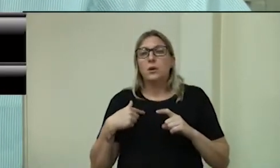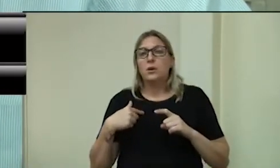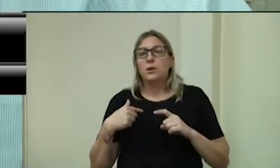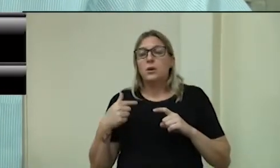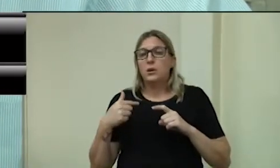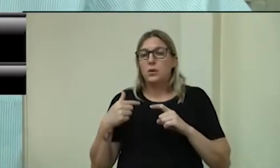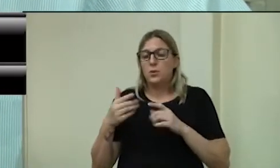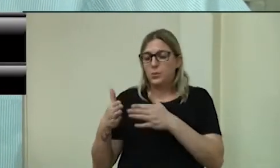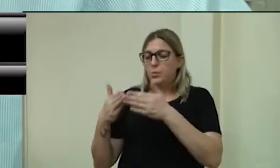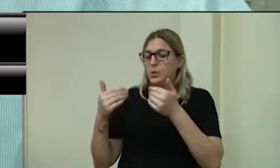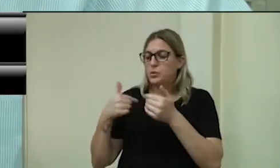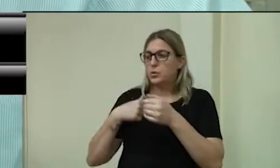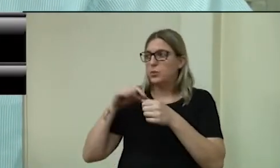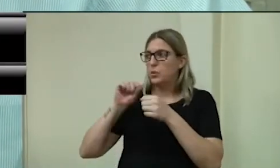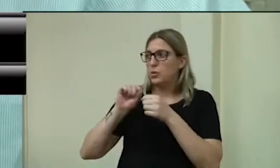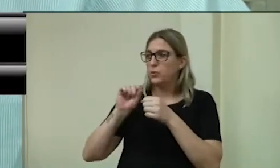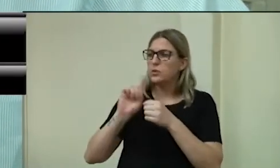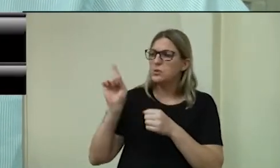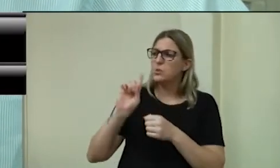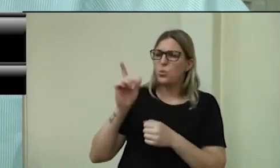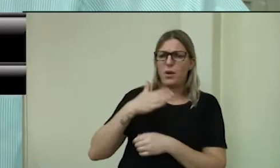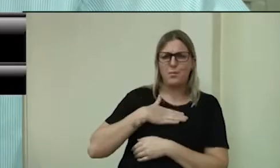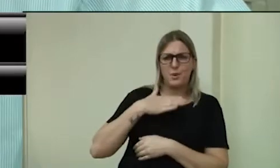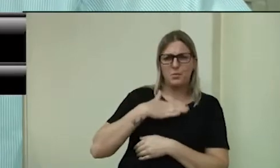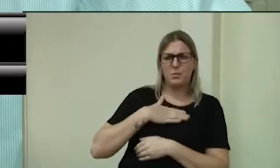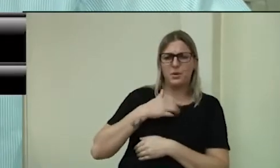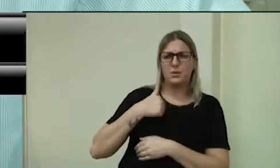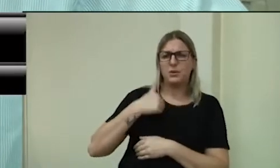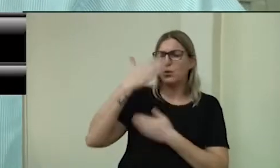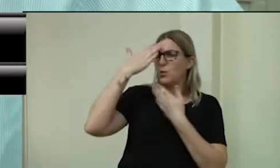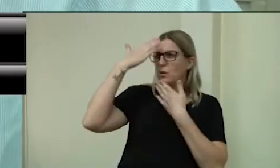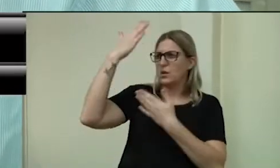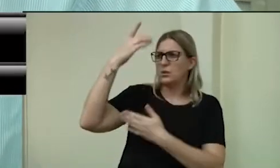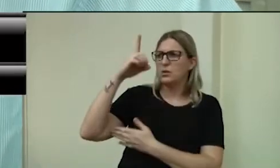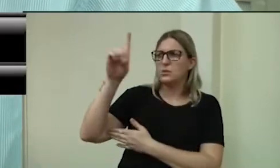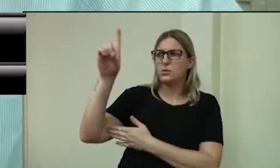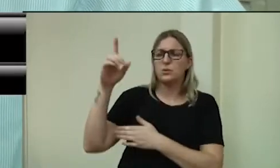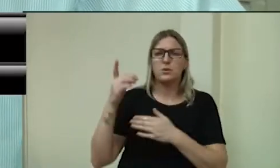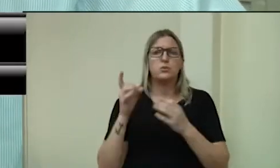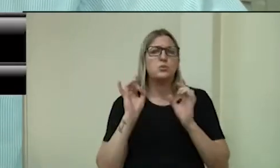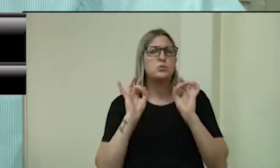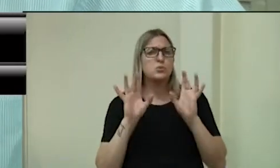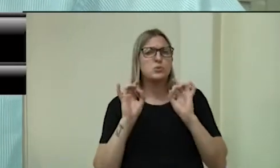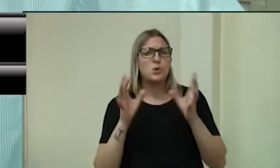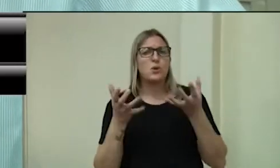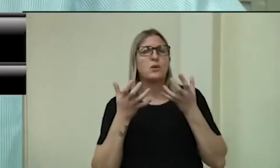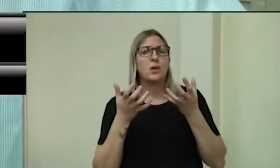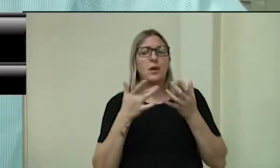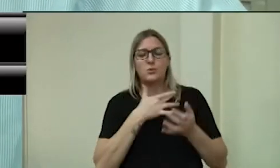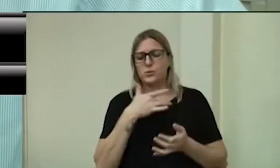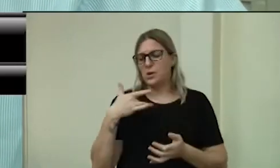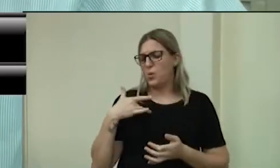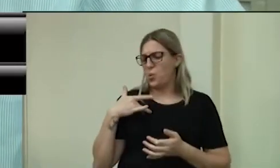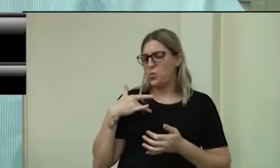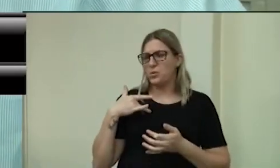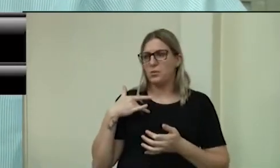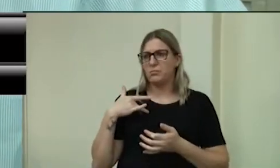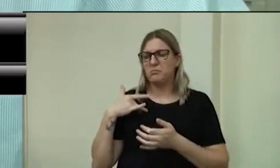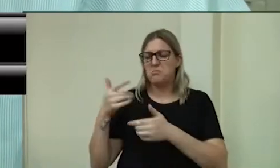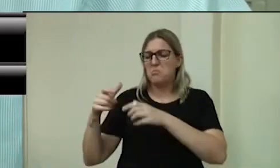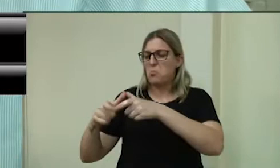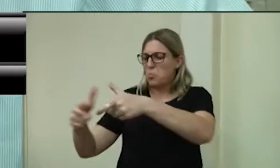falava, é pedido não para mim, eu, graças a Deus, eu quero a saúde, eu não quero saber de buraco, não quero saber de buraco,